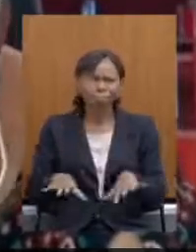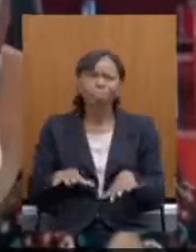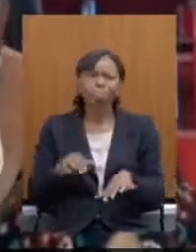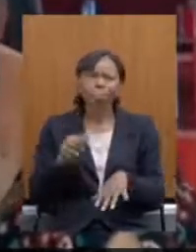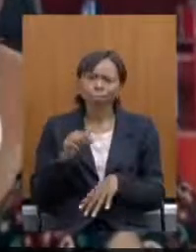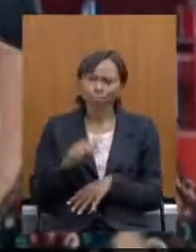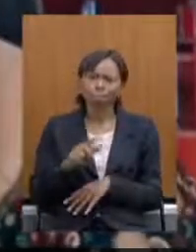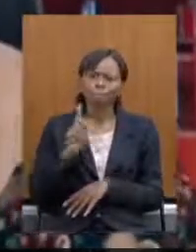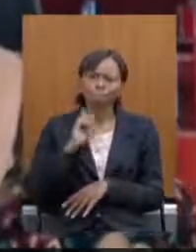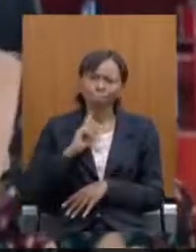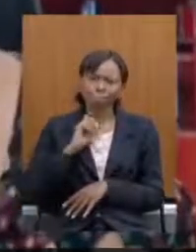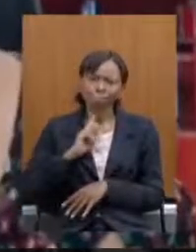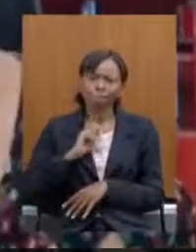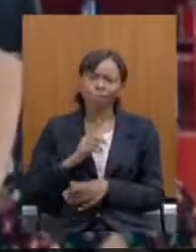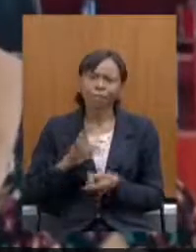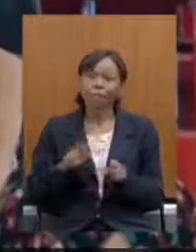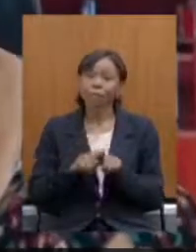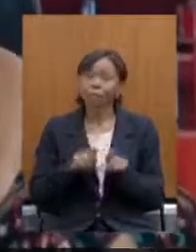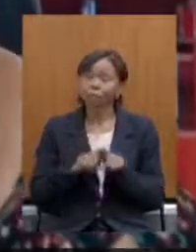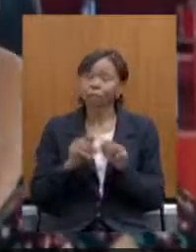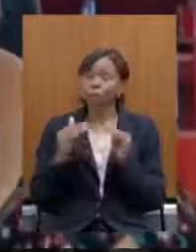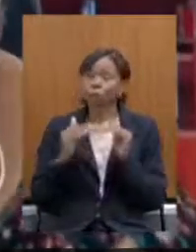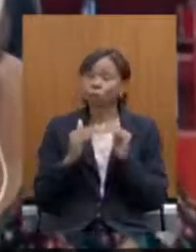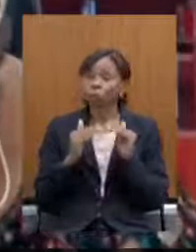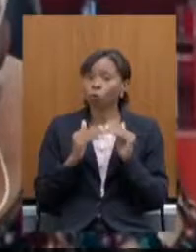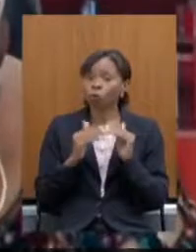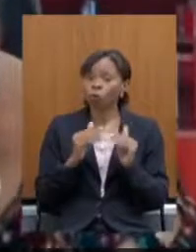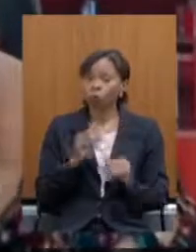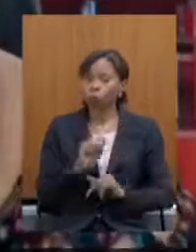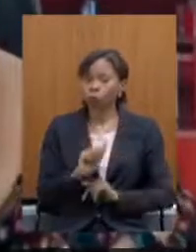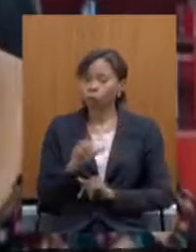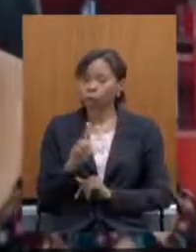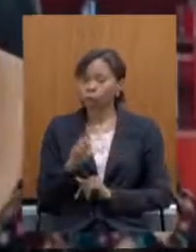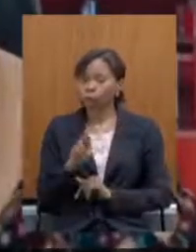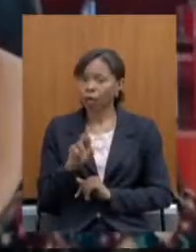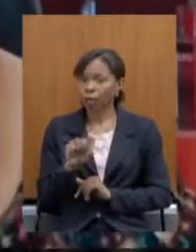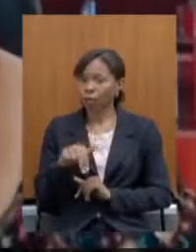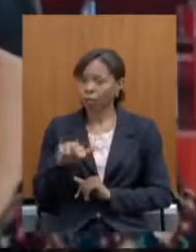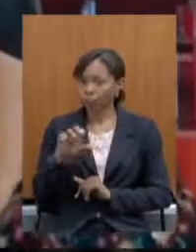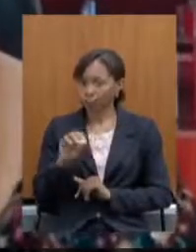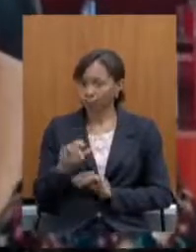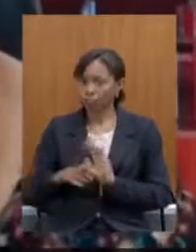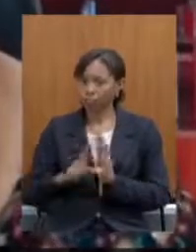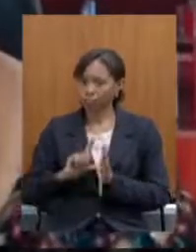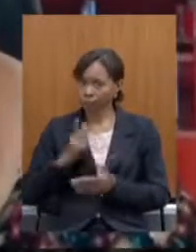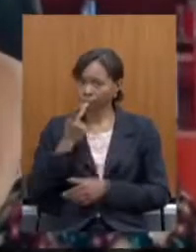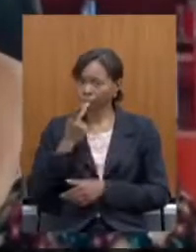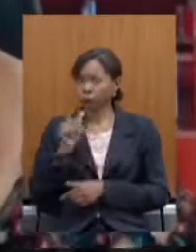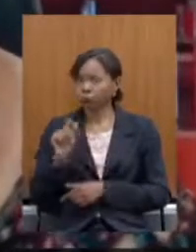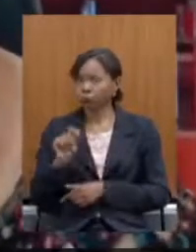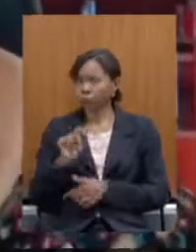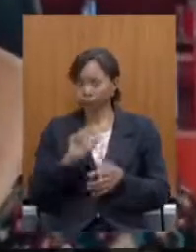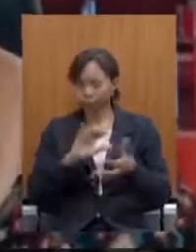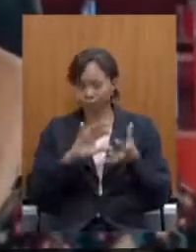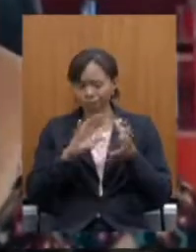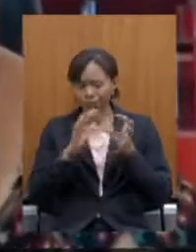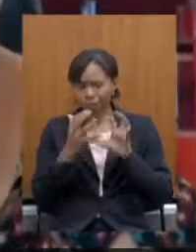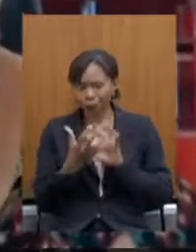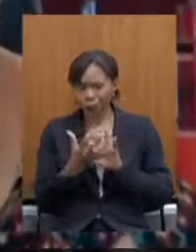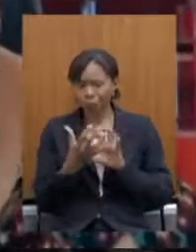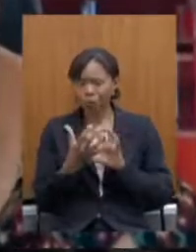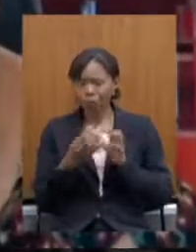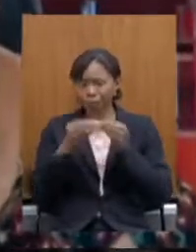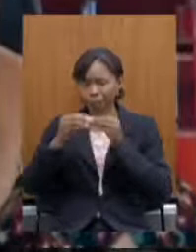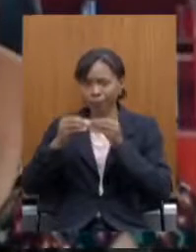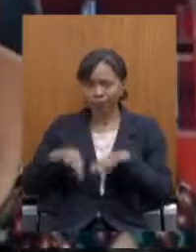do nosso Estado e queria também concordar com a fala do Adriano quando ele fala que essa reforma ela não só afeta